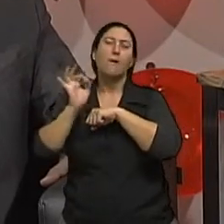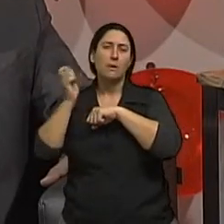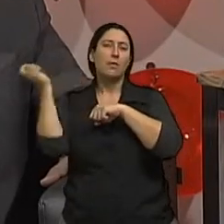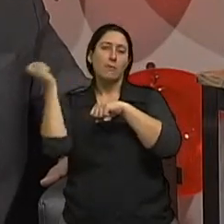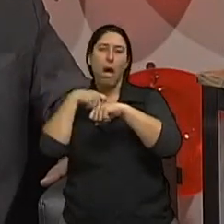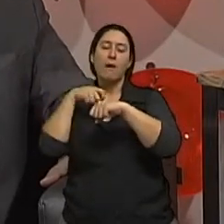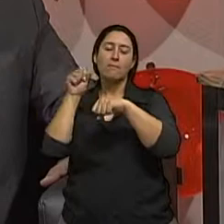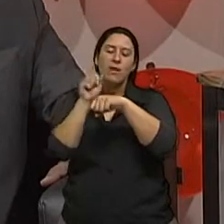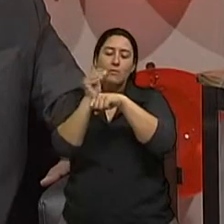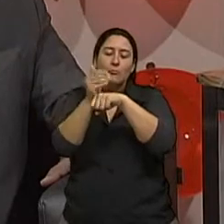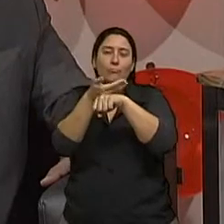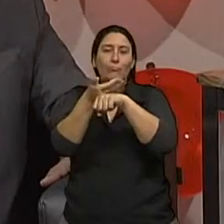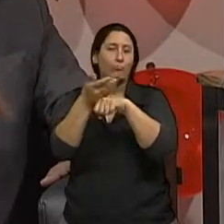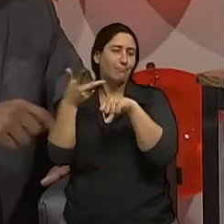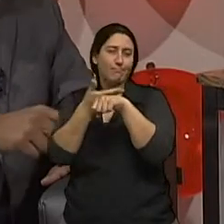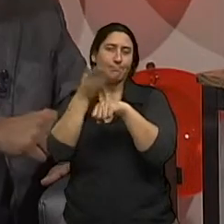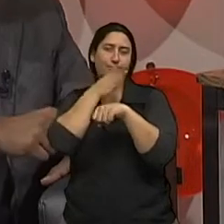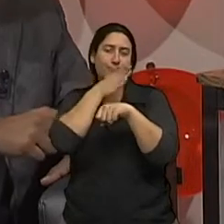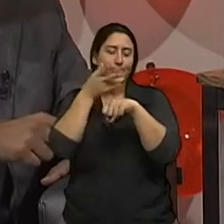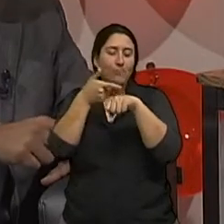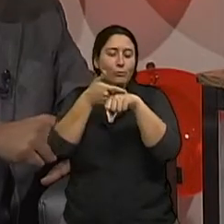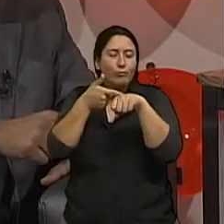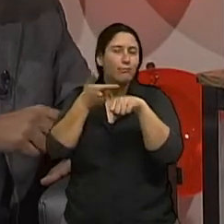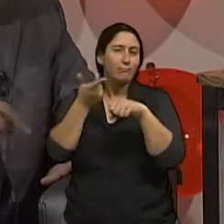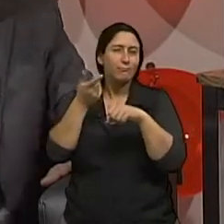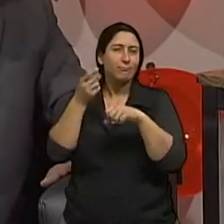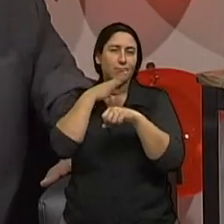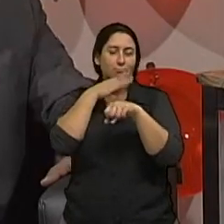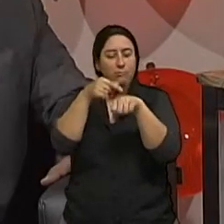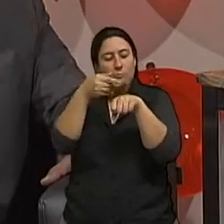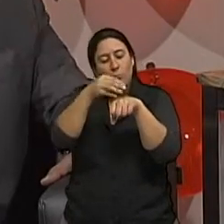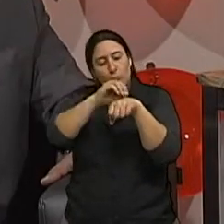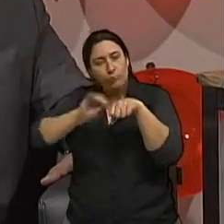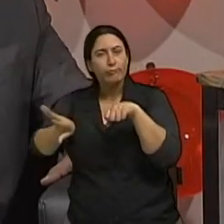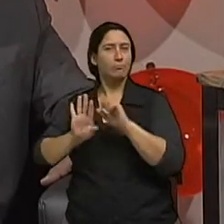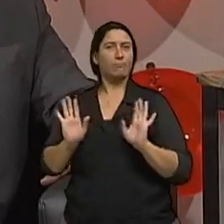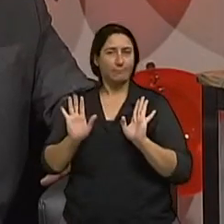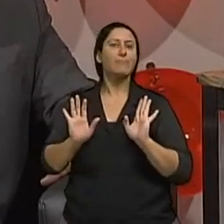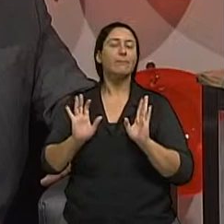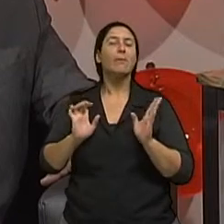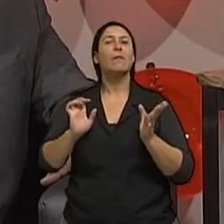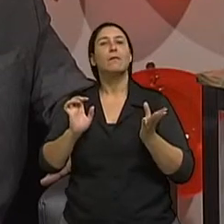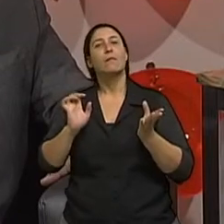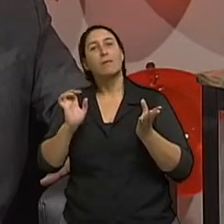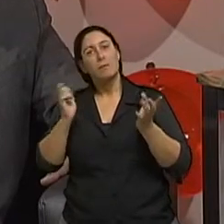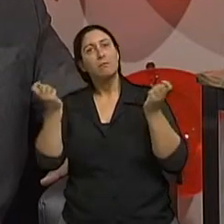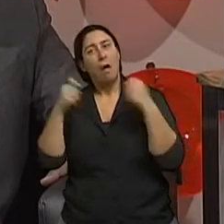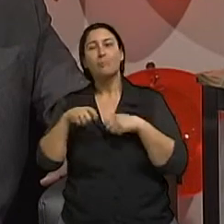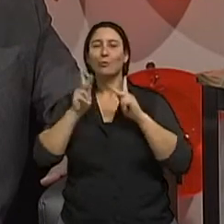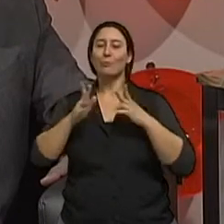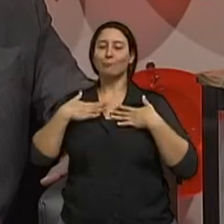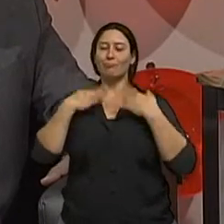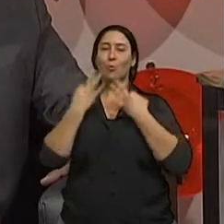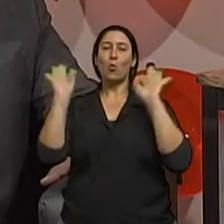é retirada cirurgicamente como uma cirurgia simples de pele e isso leva potencialmente a pessoa